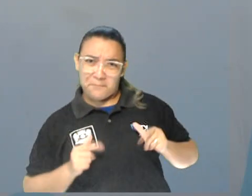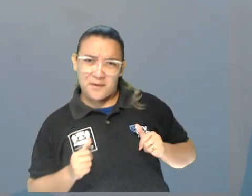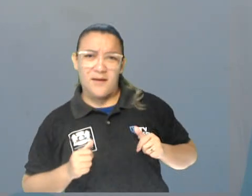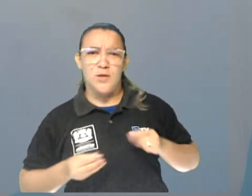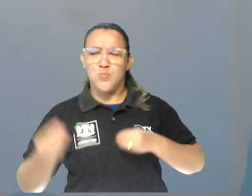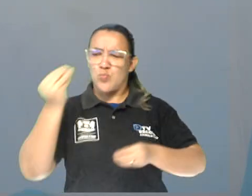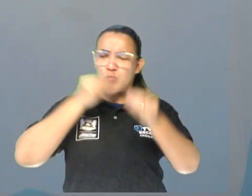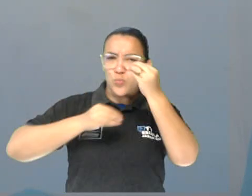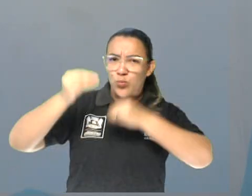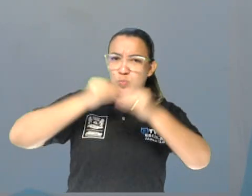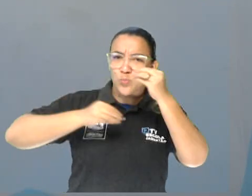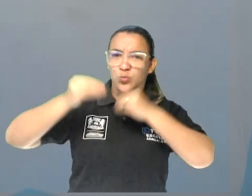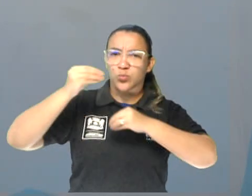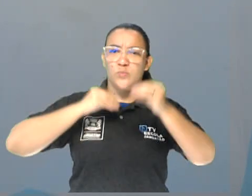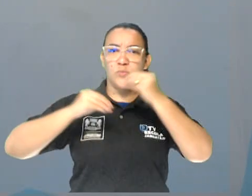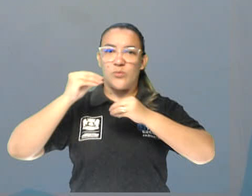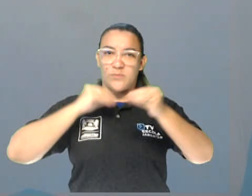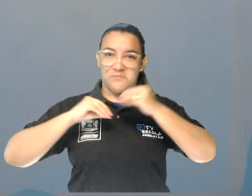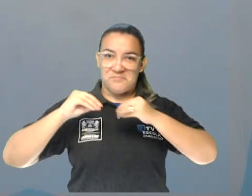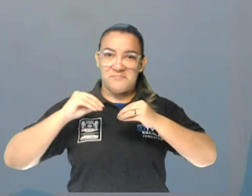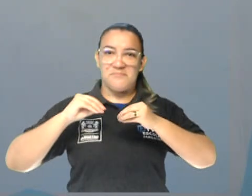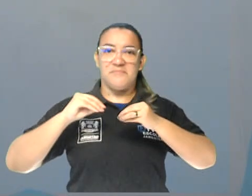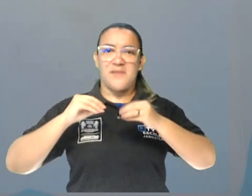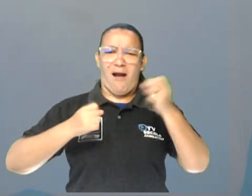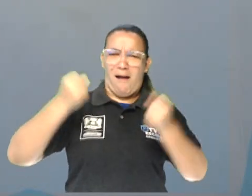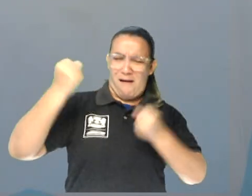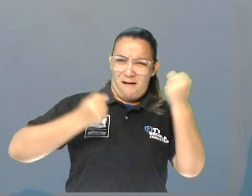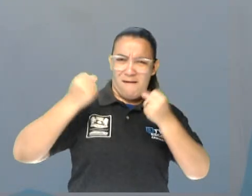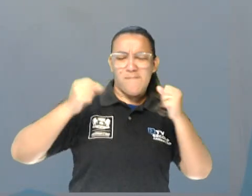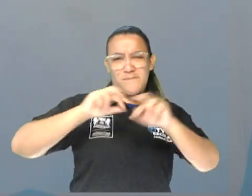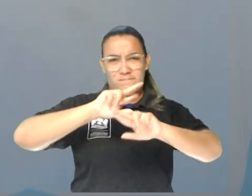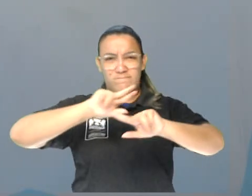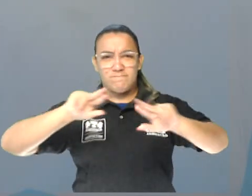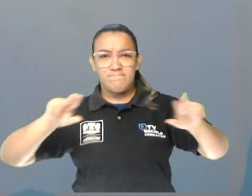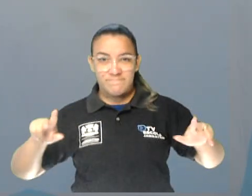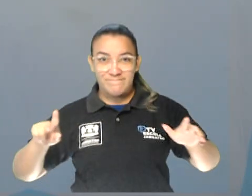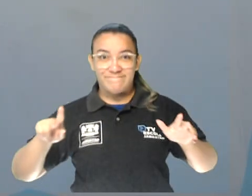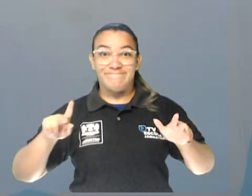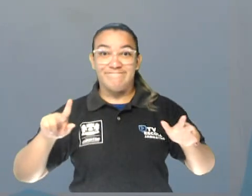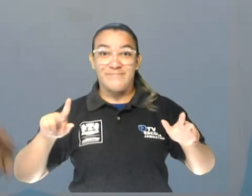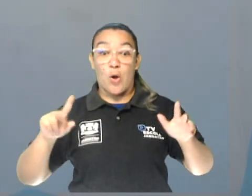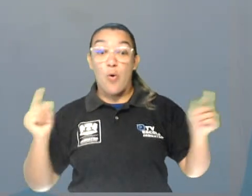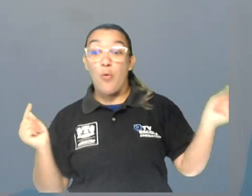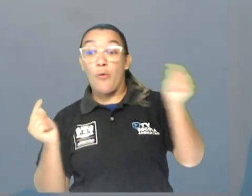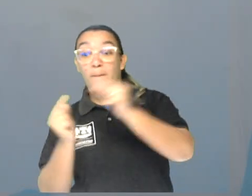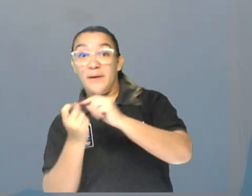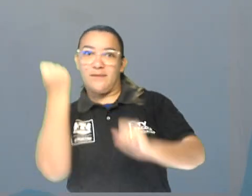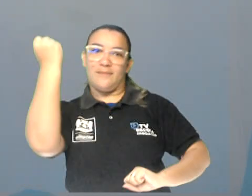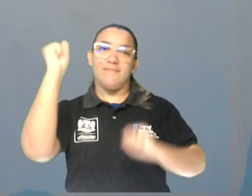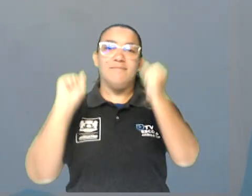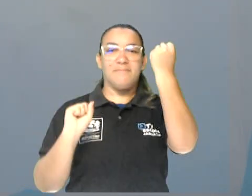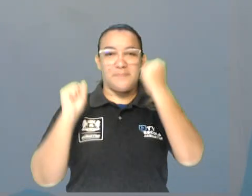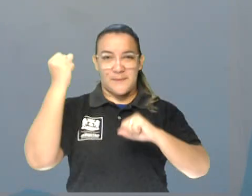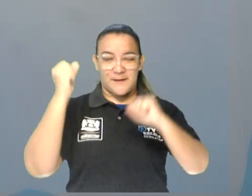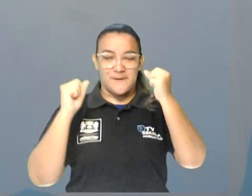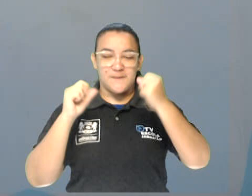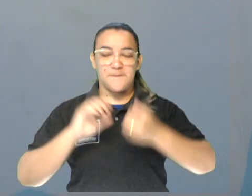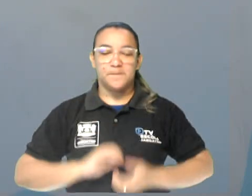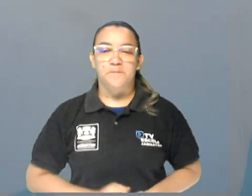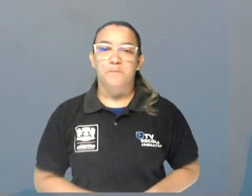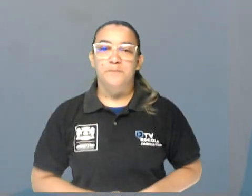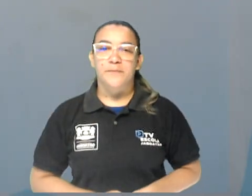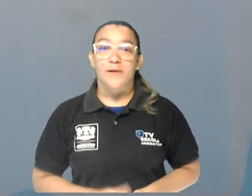alimentos, automoção. Então, todos eles são Factories. Já o